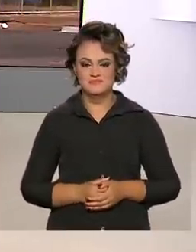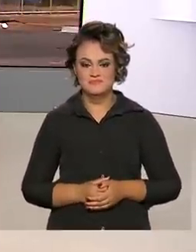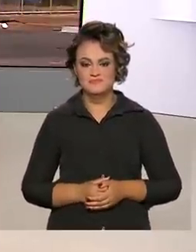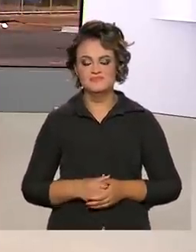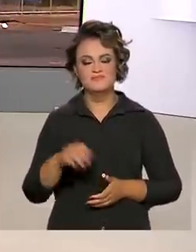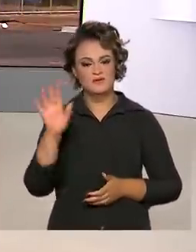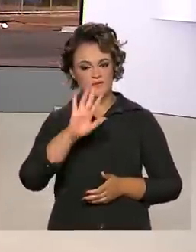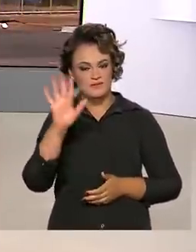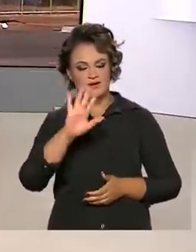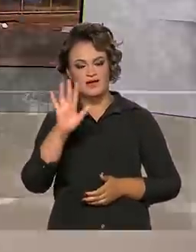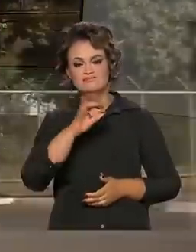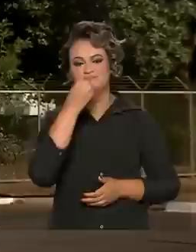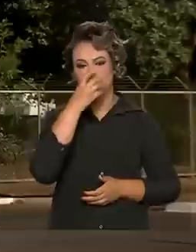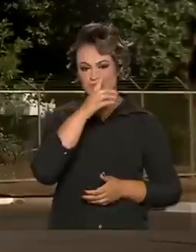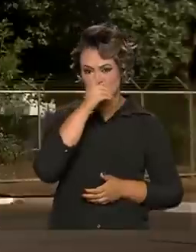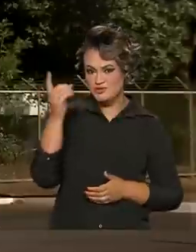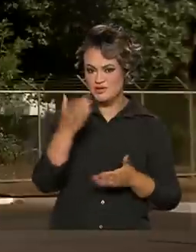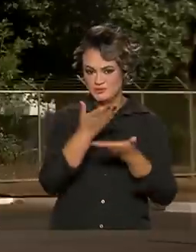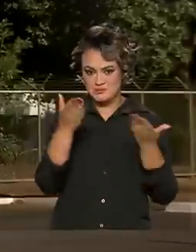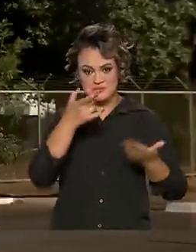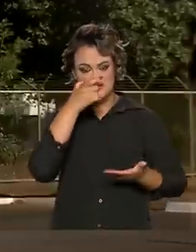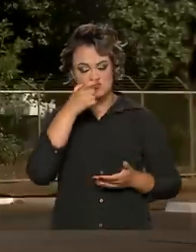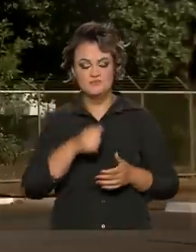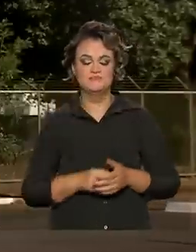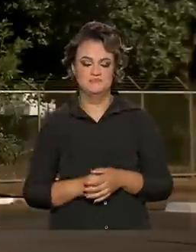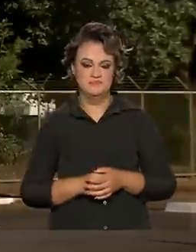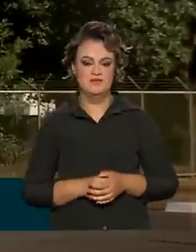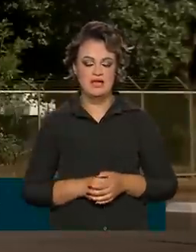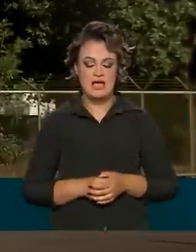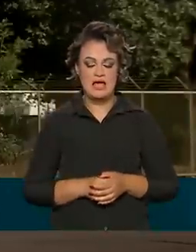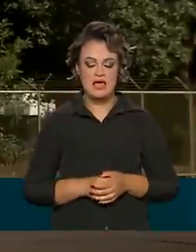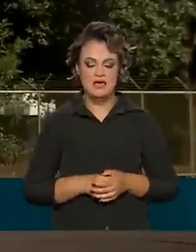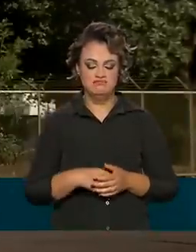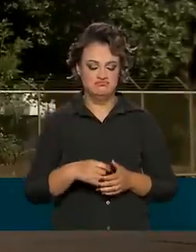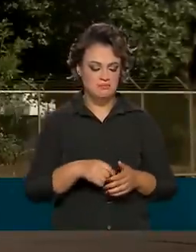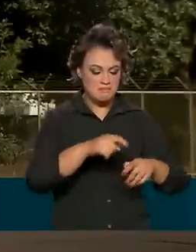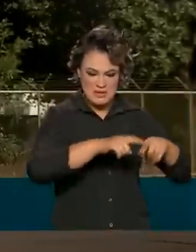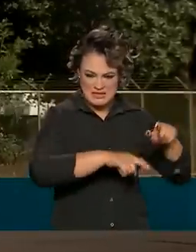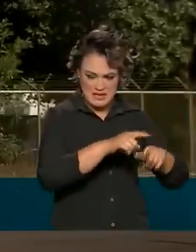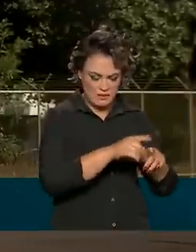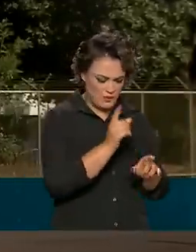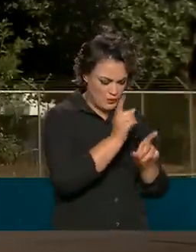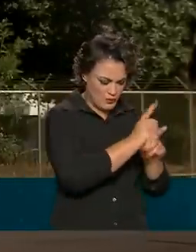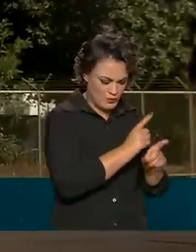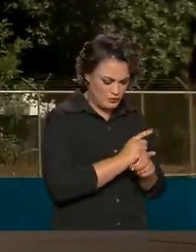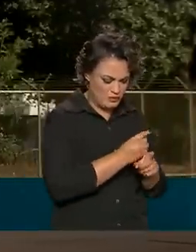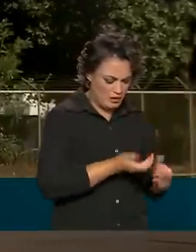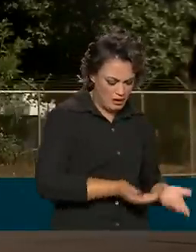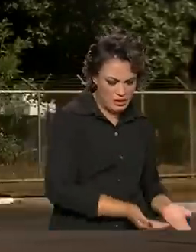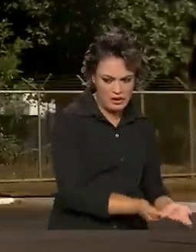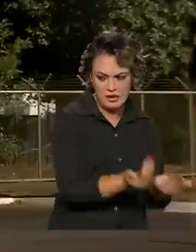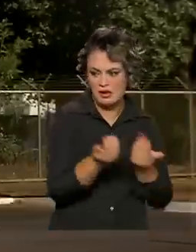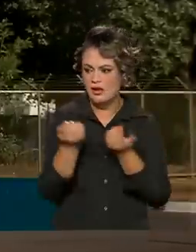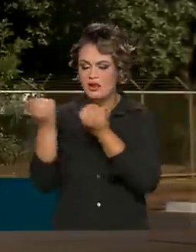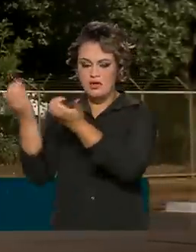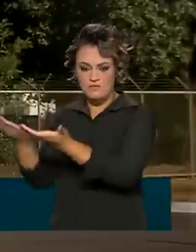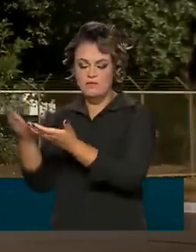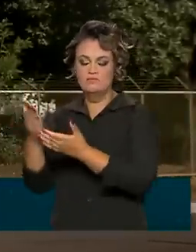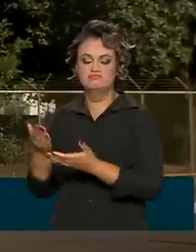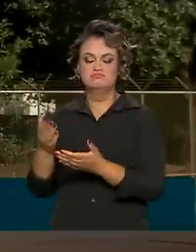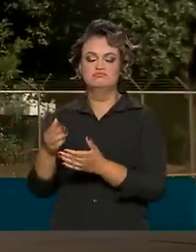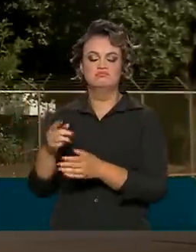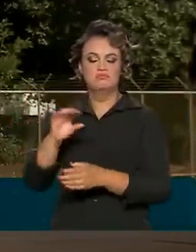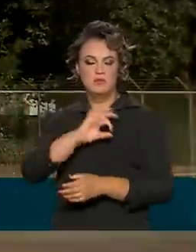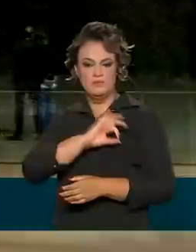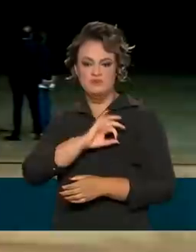Olá, Mara. Bom dia para você e bom dia a todos. Olha, o material coletado já está aqui na Polícia Federal. Os